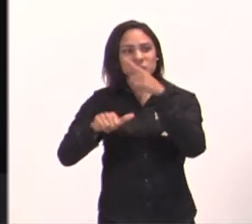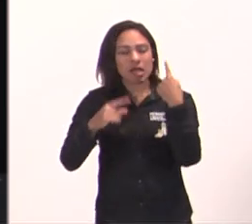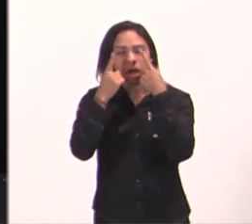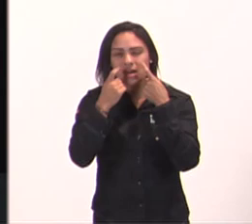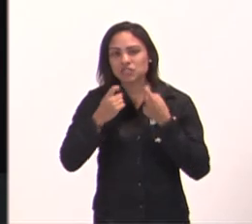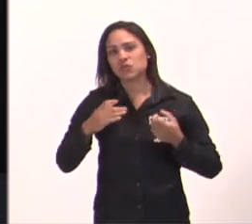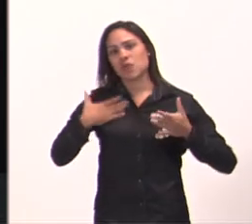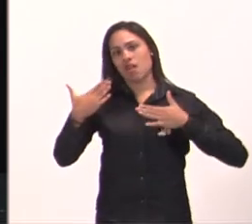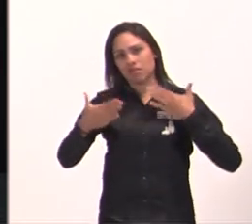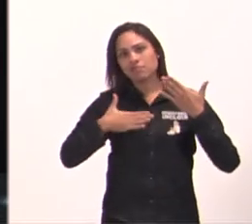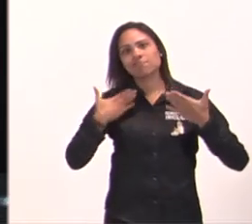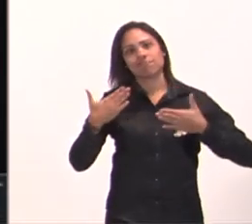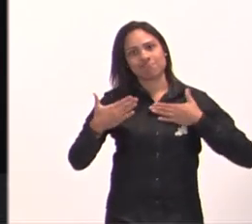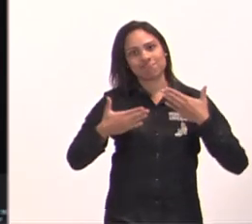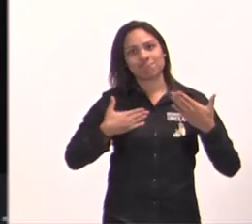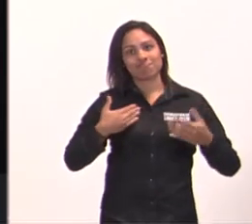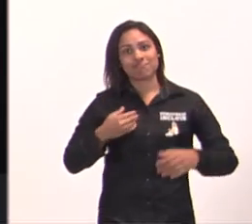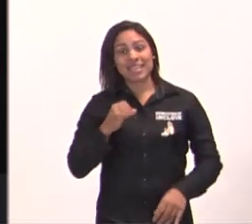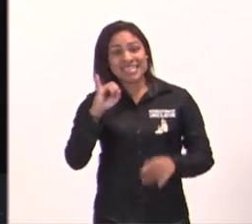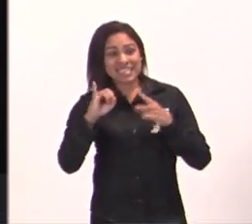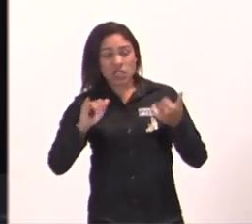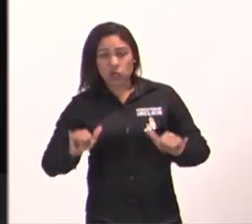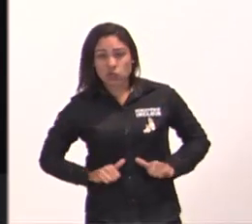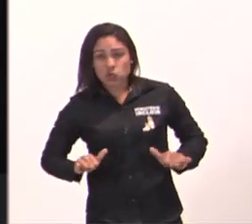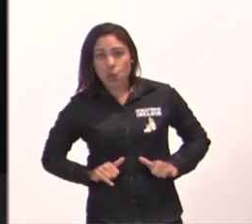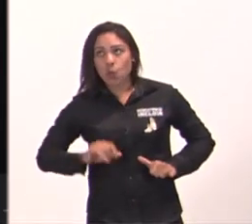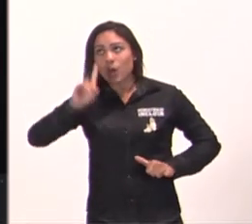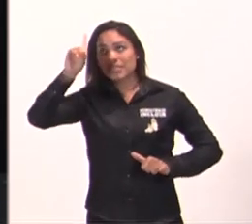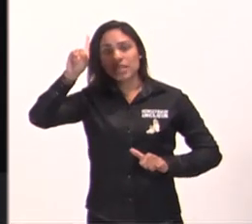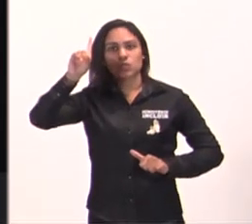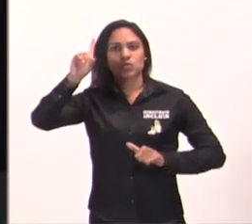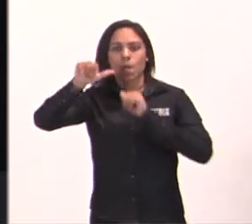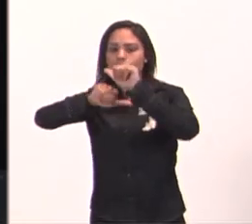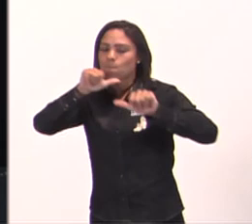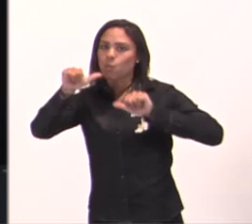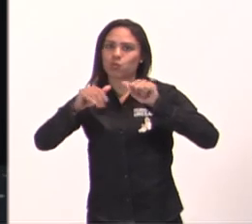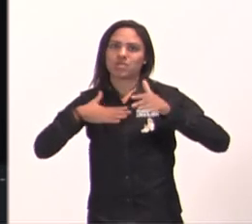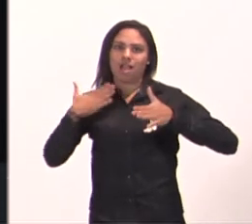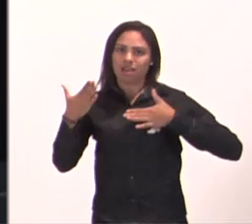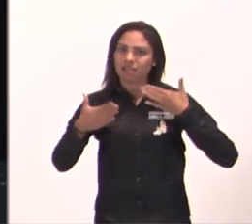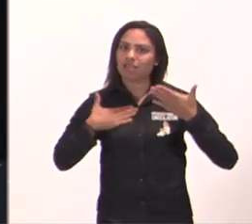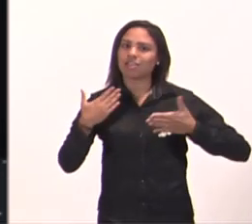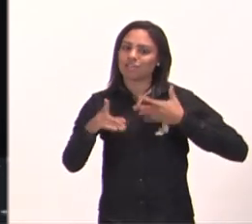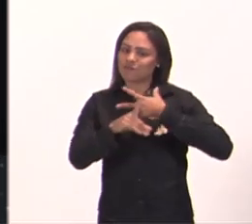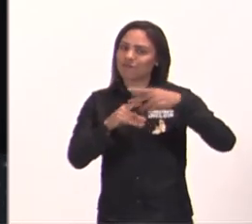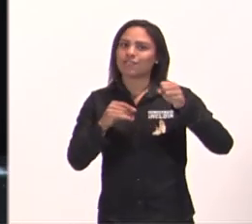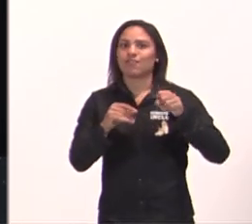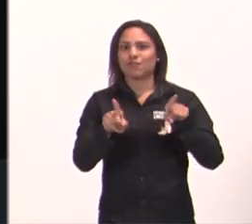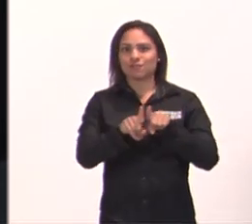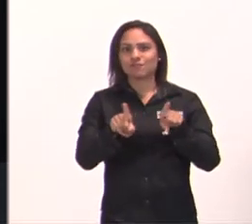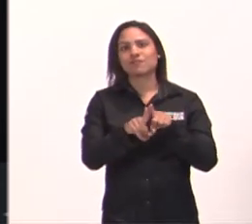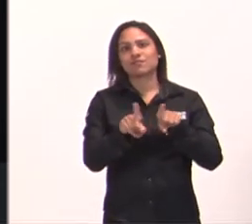ele pega a tua dor, transforma em vitória, em alegria, ah querido, ele não apenas,